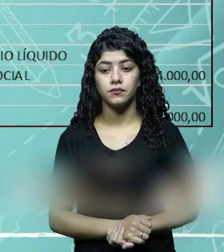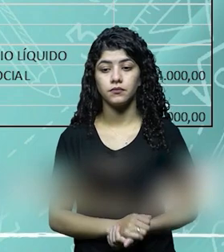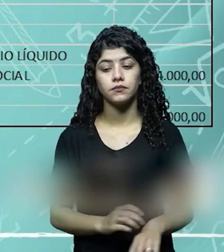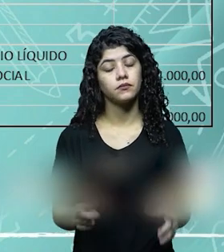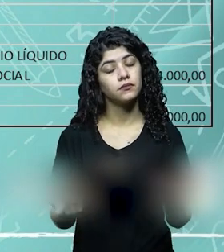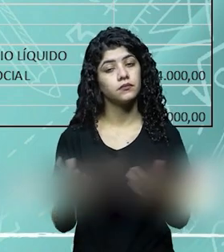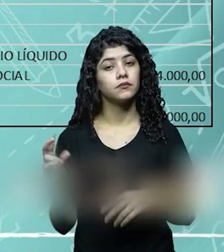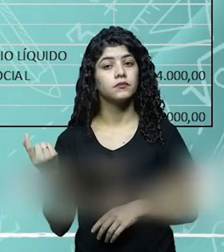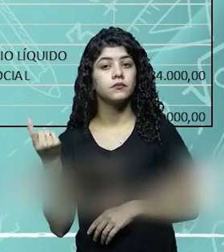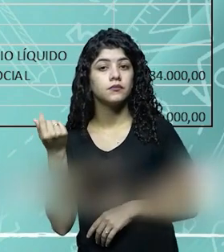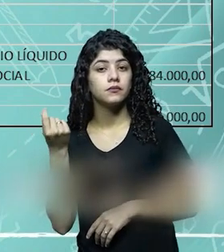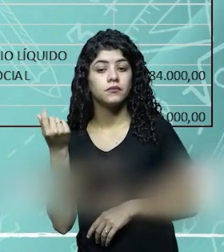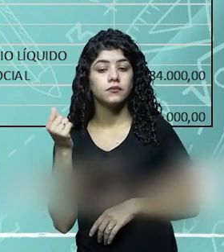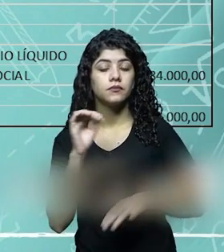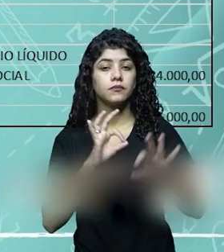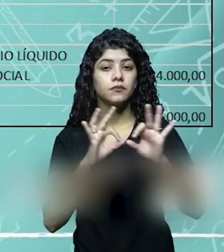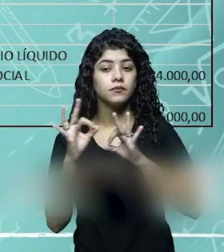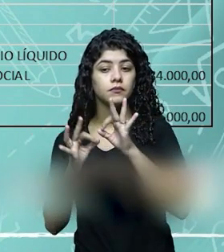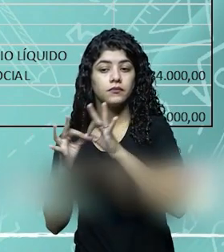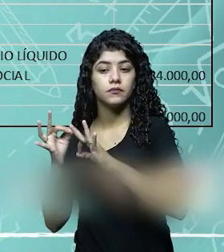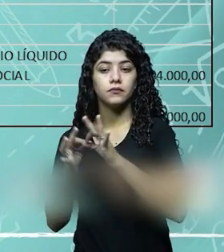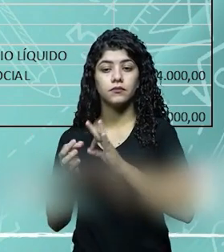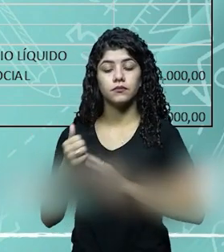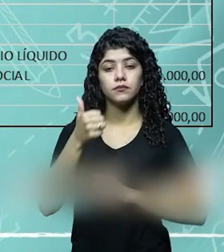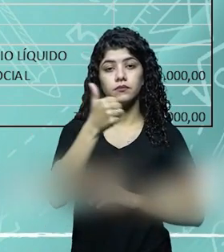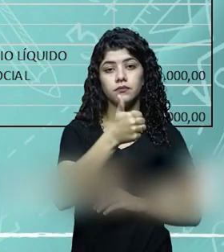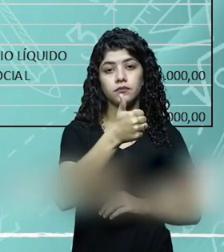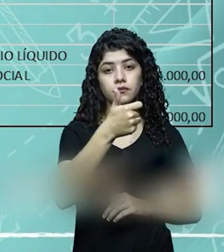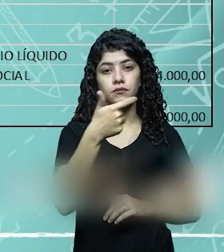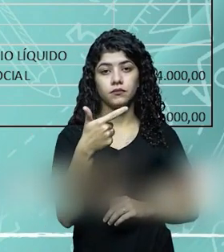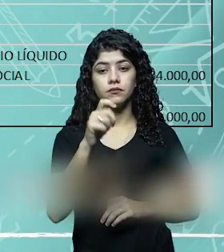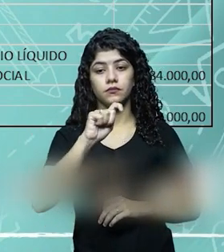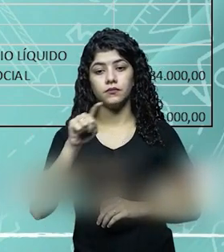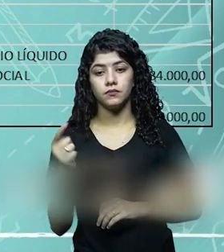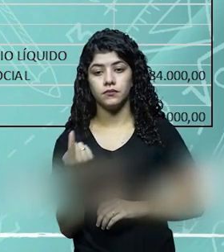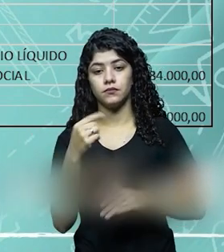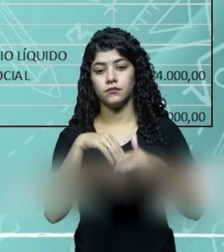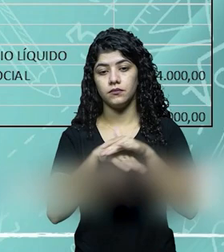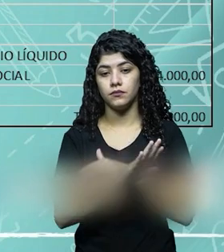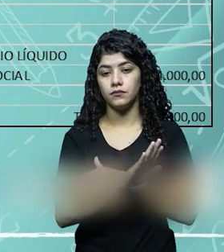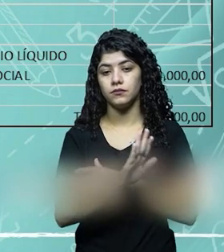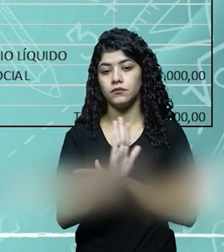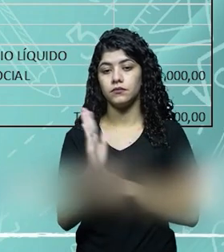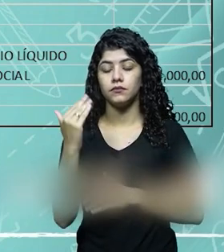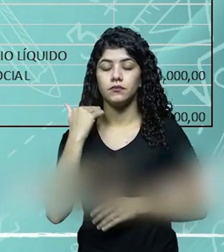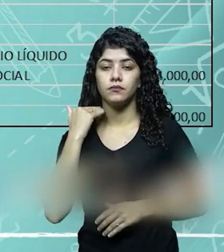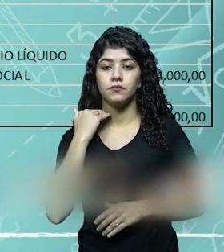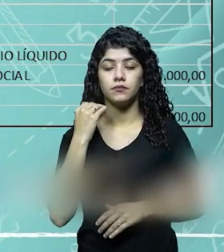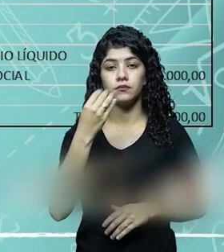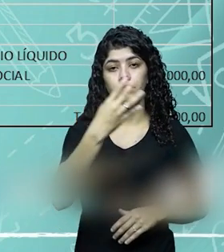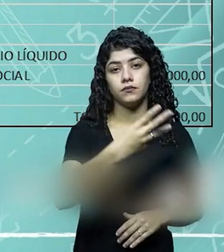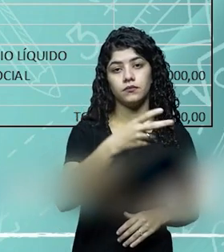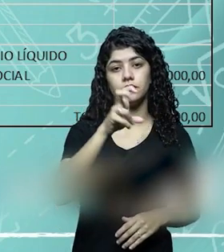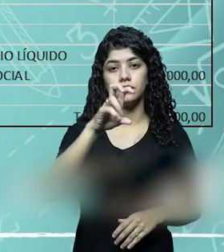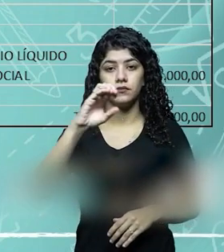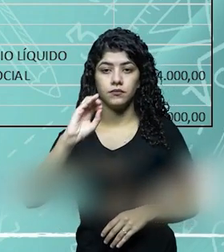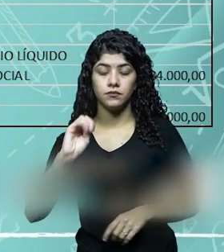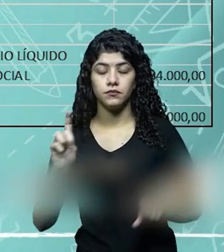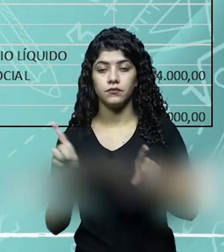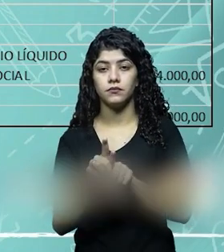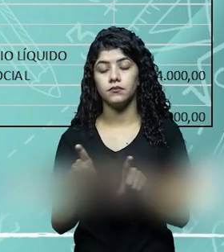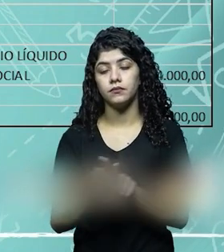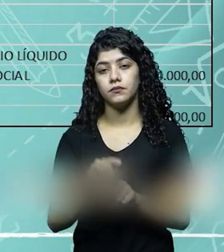e esse dinheiro foi distribuído da seguinte forma, 12 mil no caixa, 450 mil no banco, e 22 mil de máquinas agrícolas.